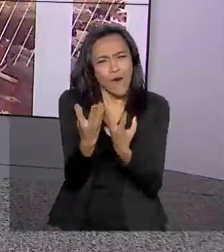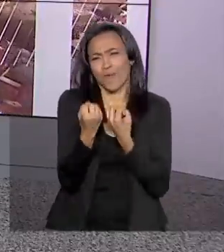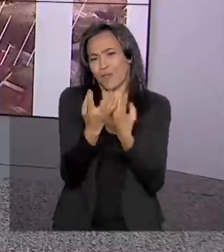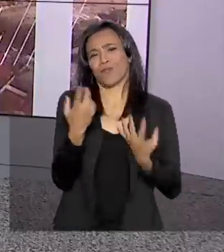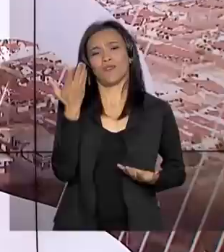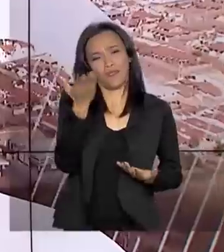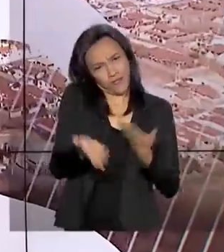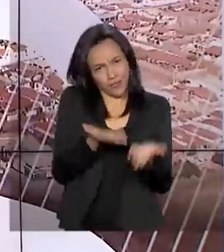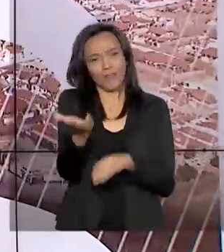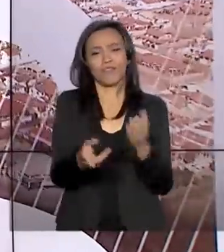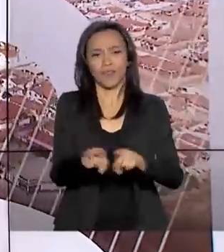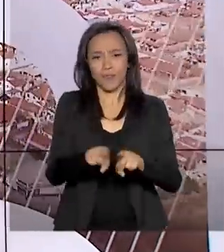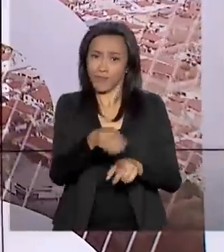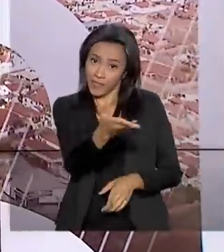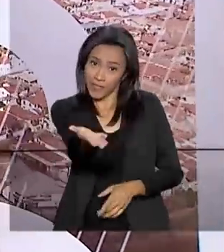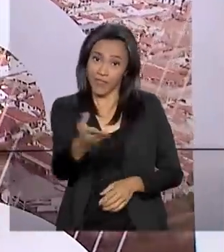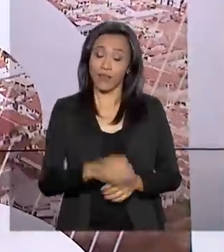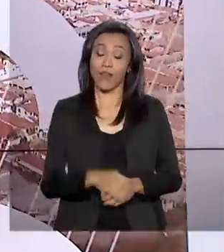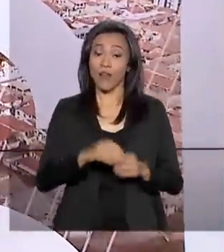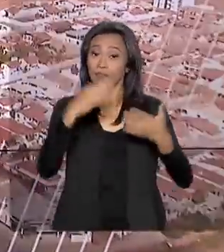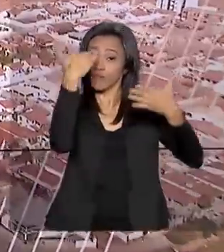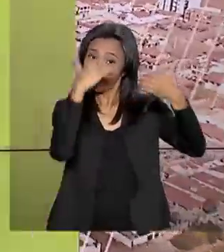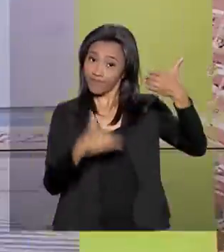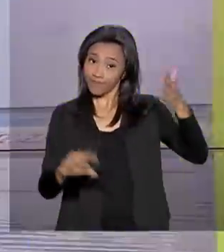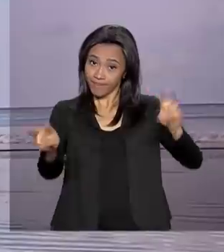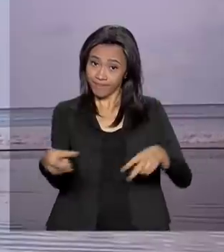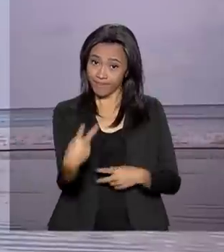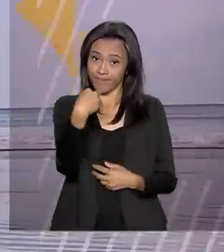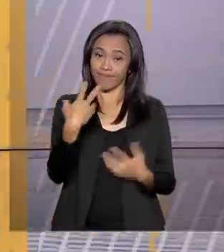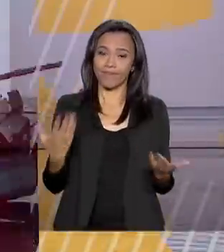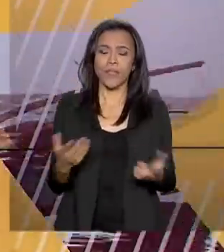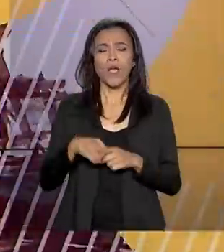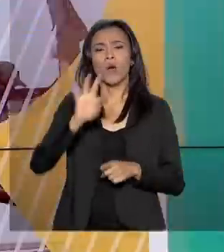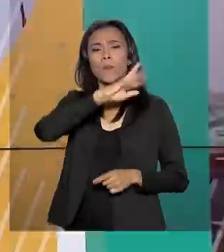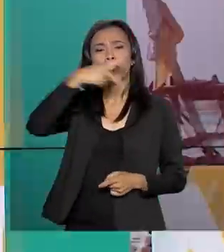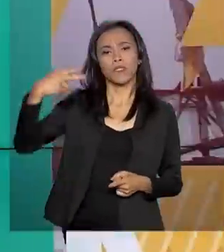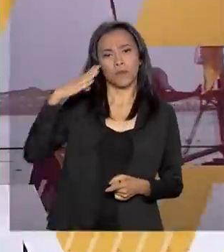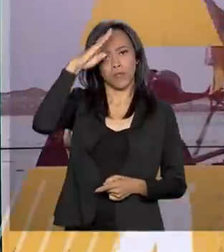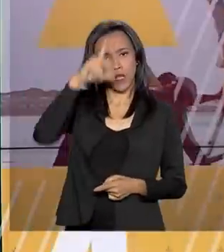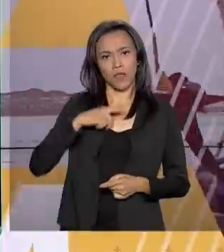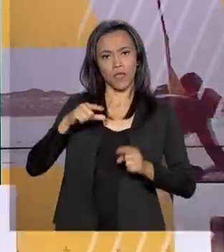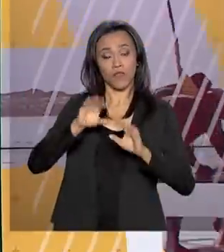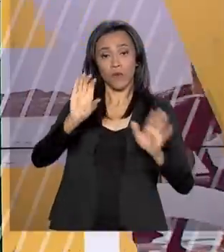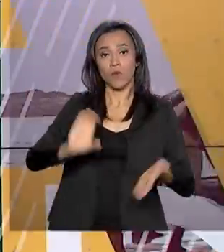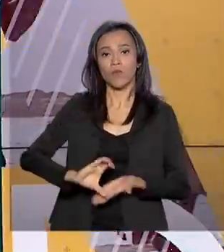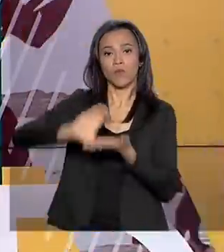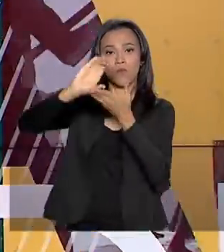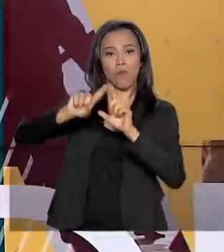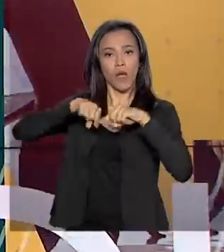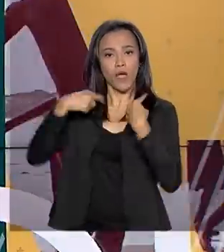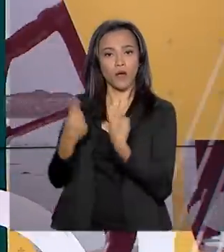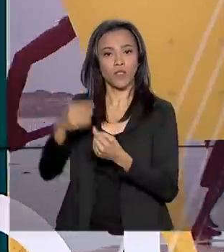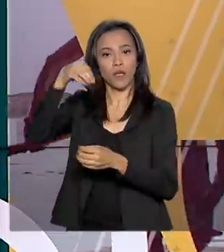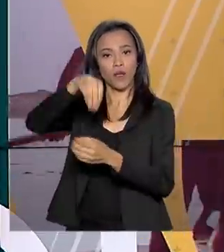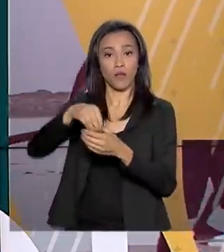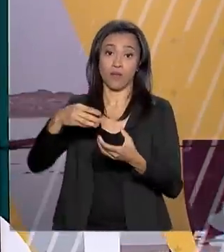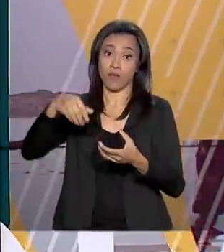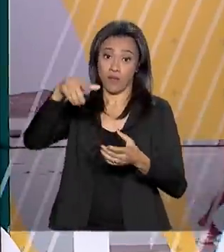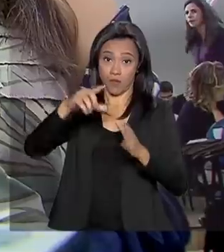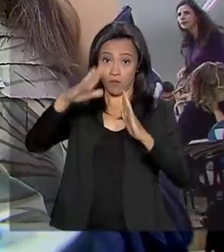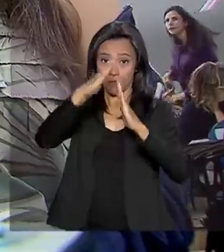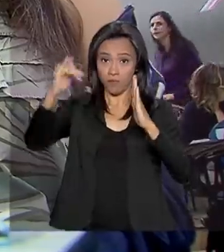serviço pra você. Confira os destaques desta edição. Presidente Bolsonaro reúne Conselho de Governo no Palácio da Alvorada.